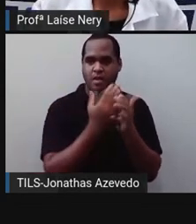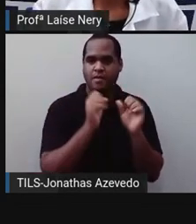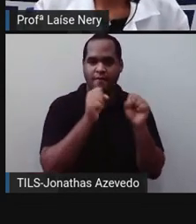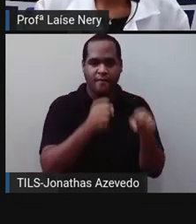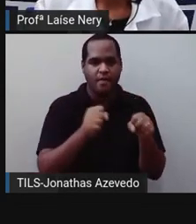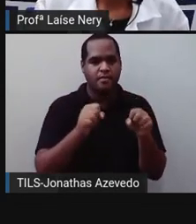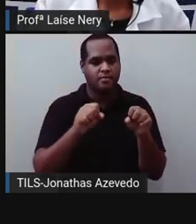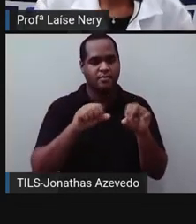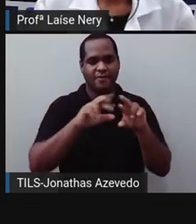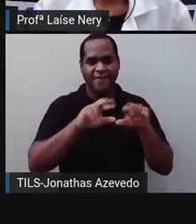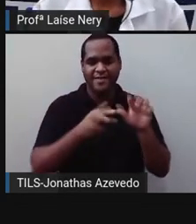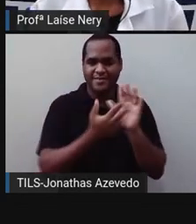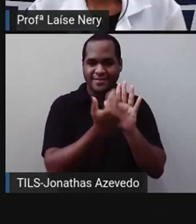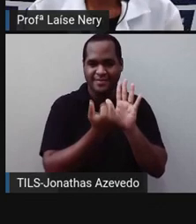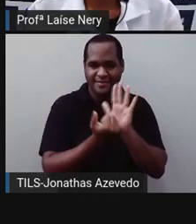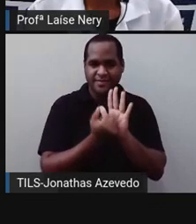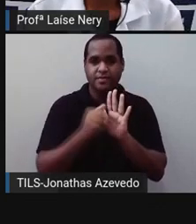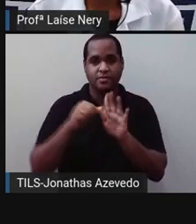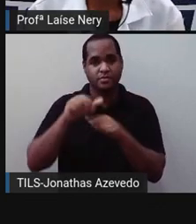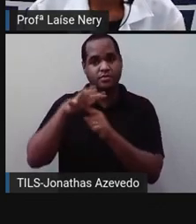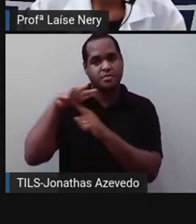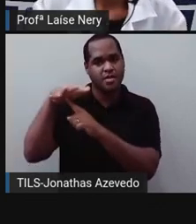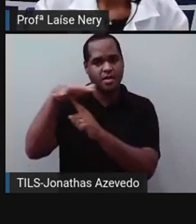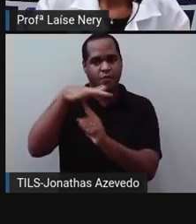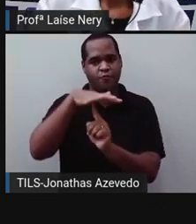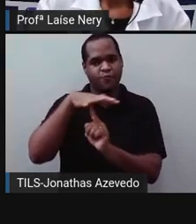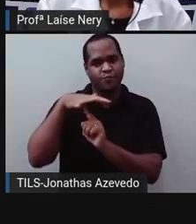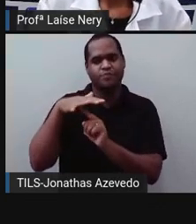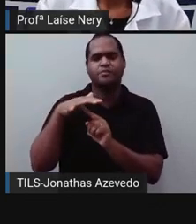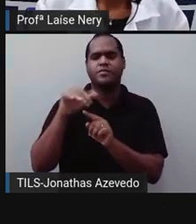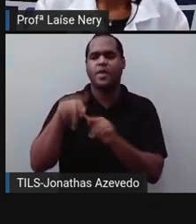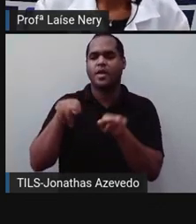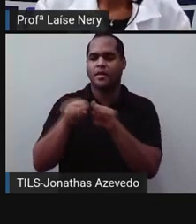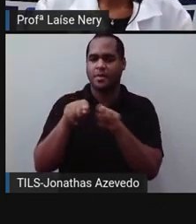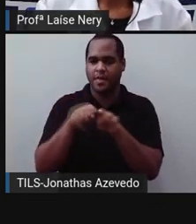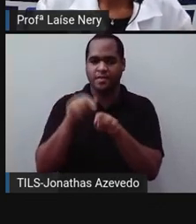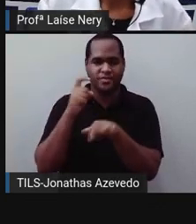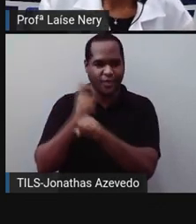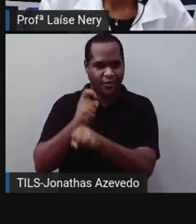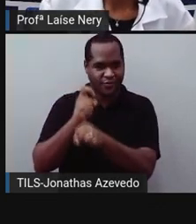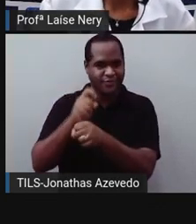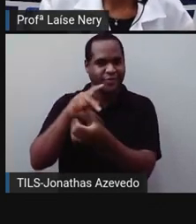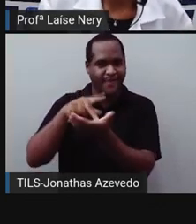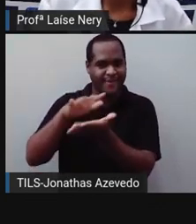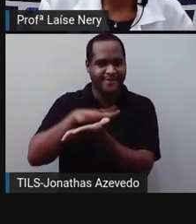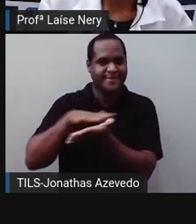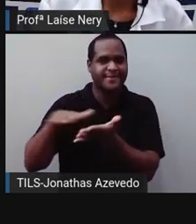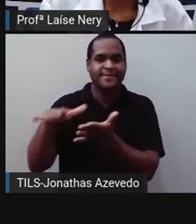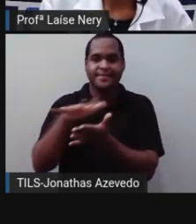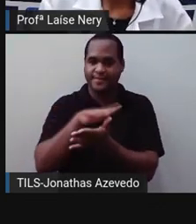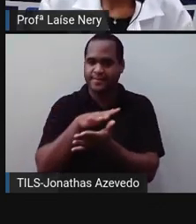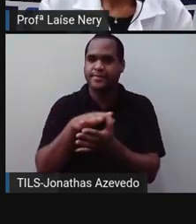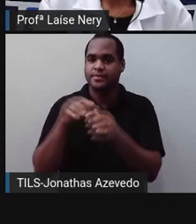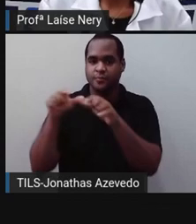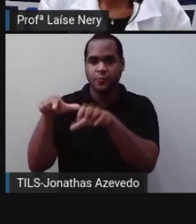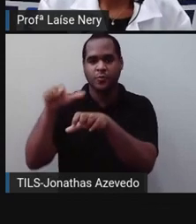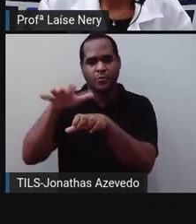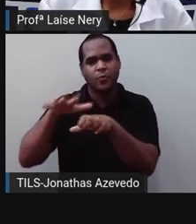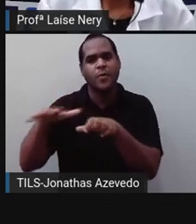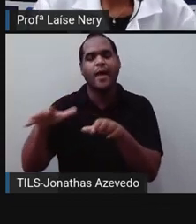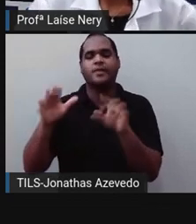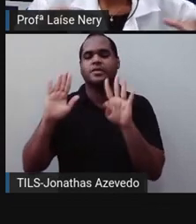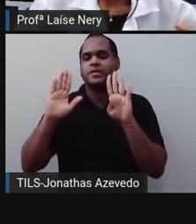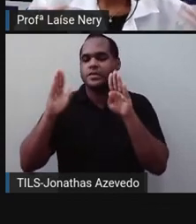figuras geométricas espaciais, também chamadas de sólidos geométricos, e que